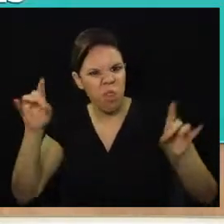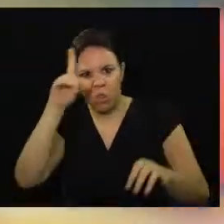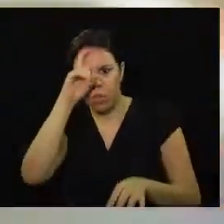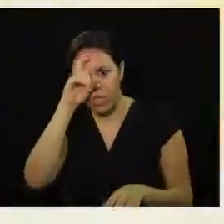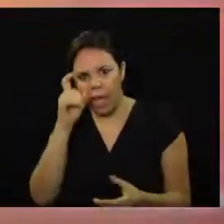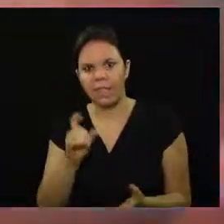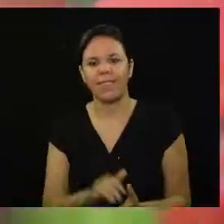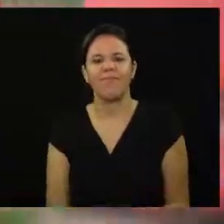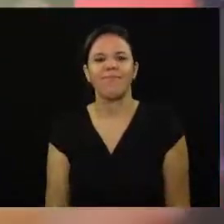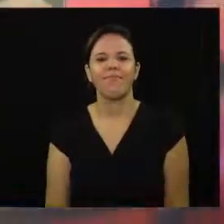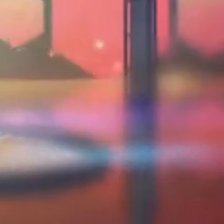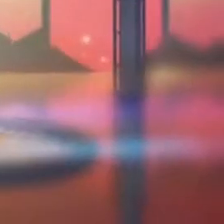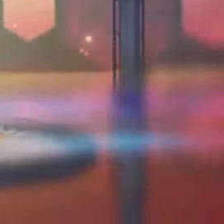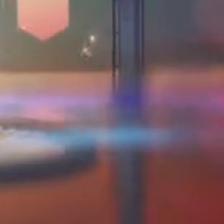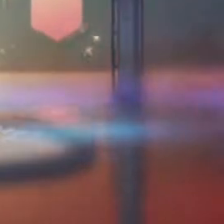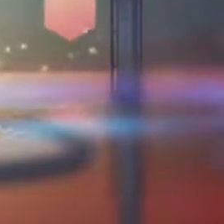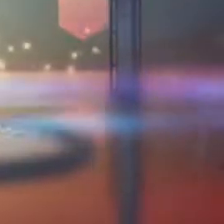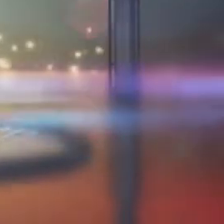hospitais